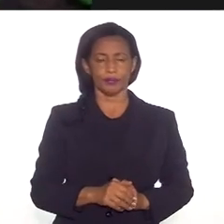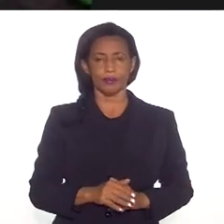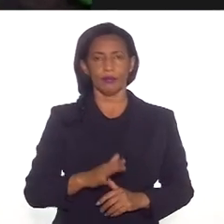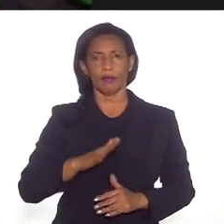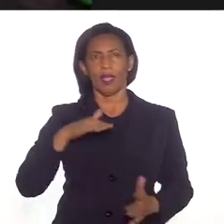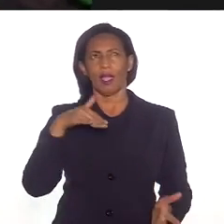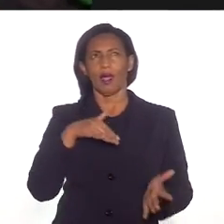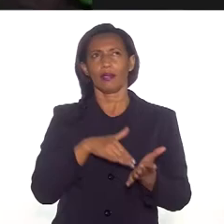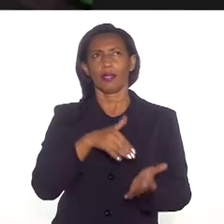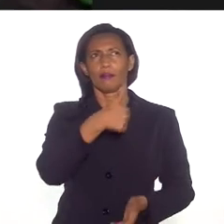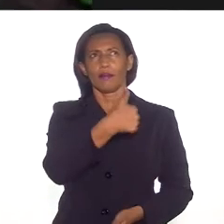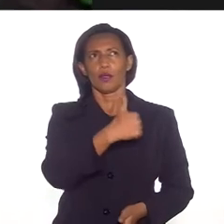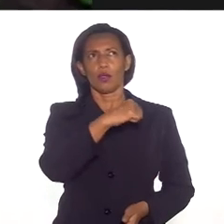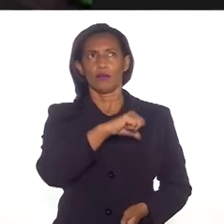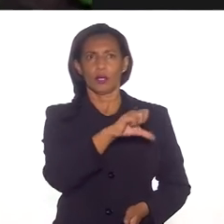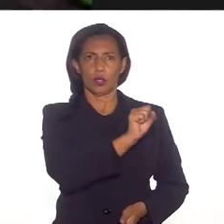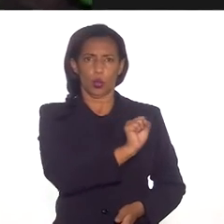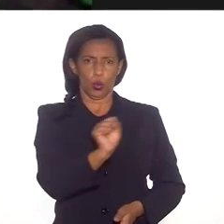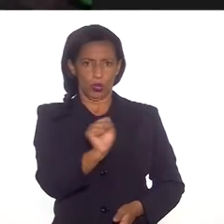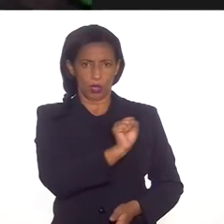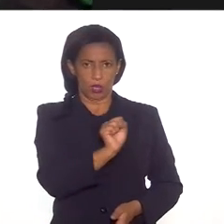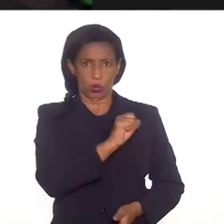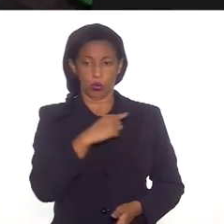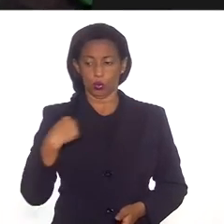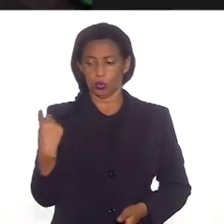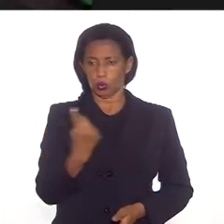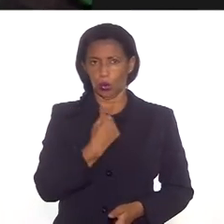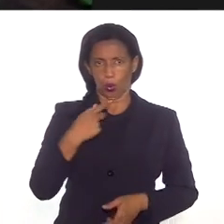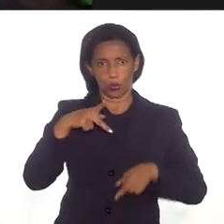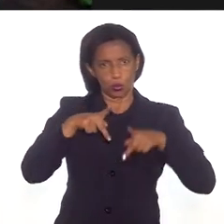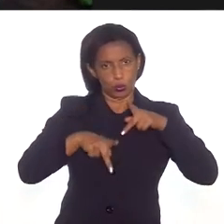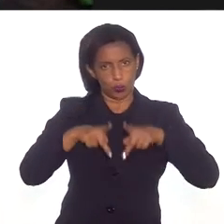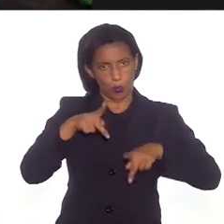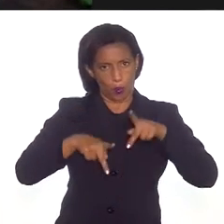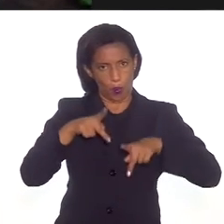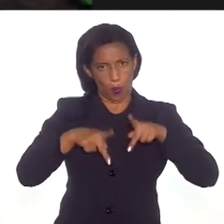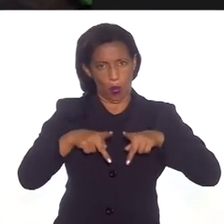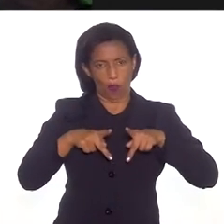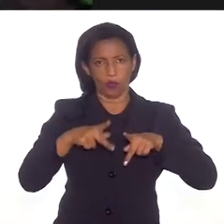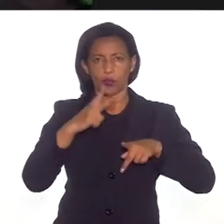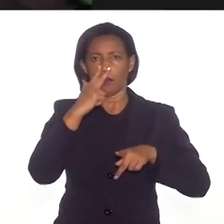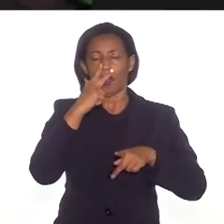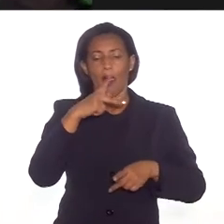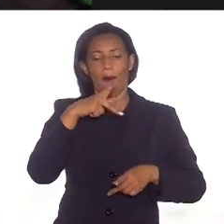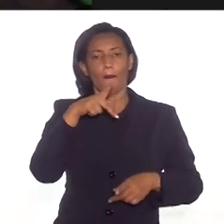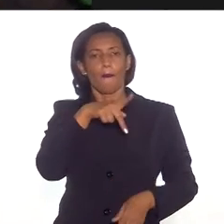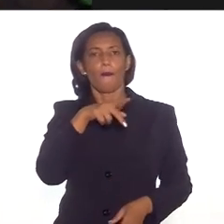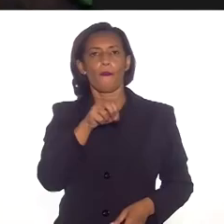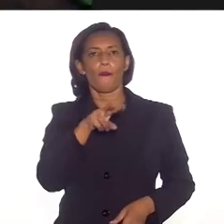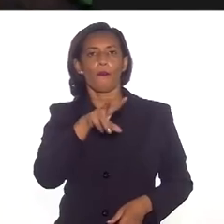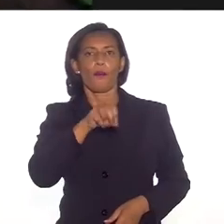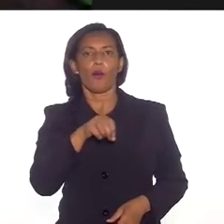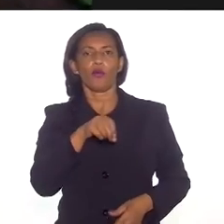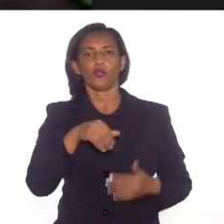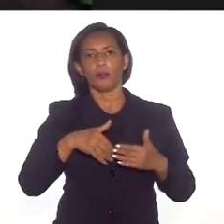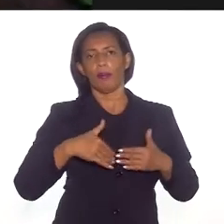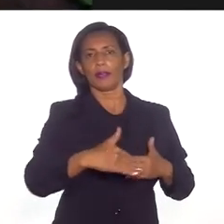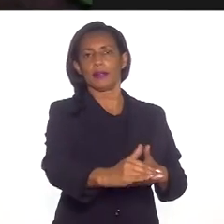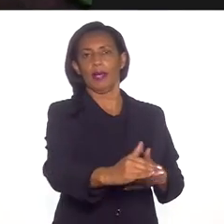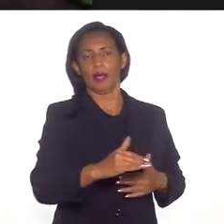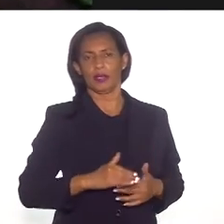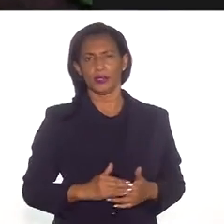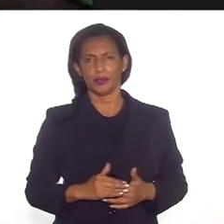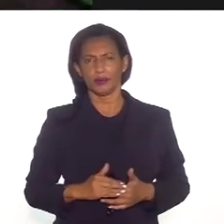até 1988, nós, nossos povos, eram considerados povos de passagem. Ou seja, nós